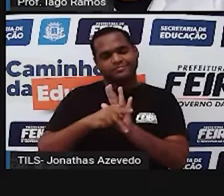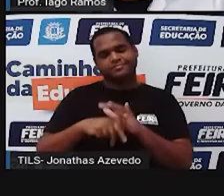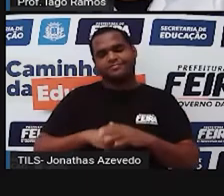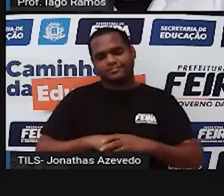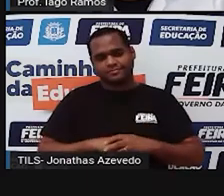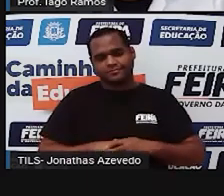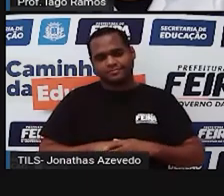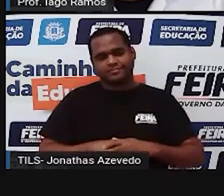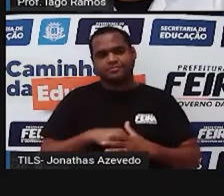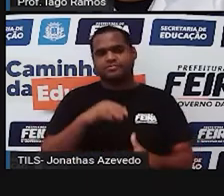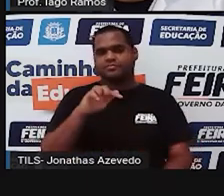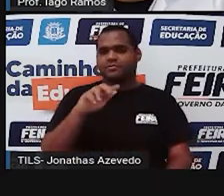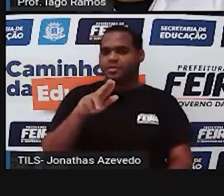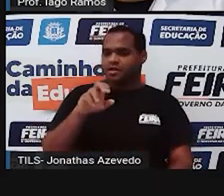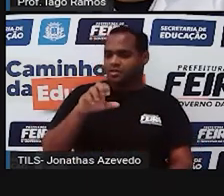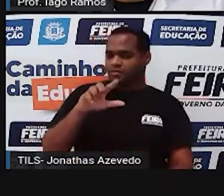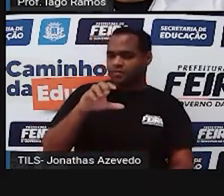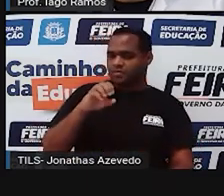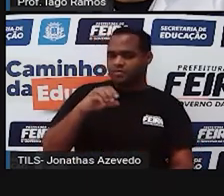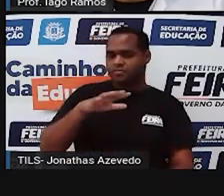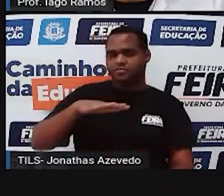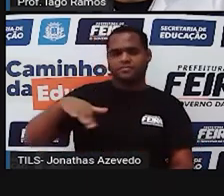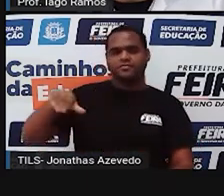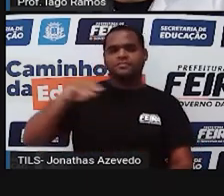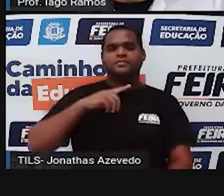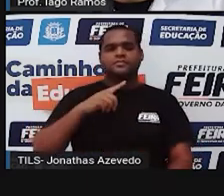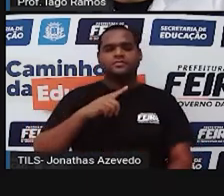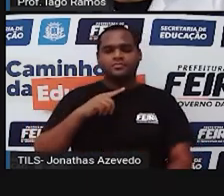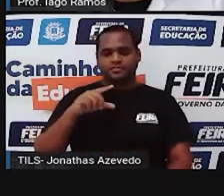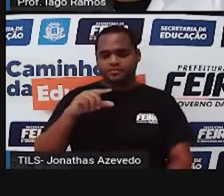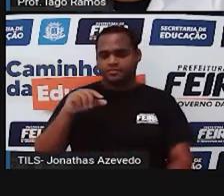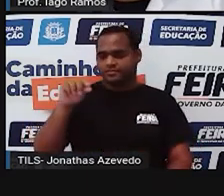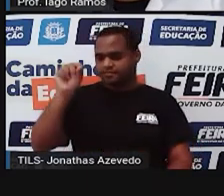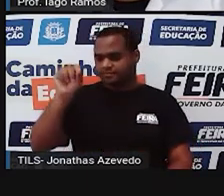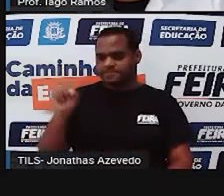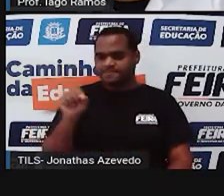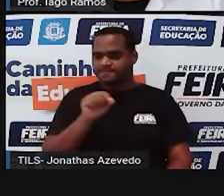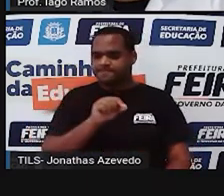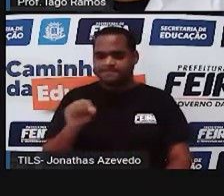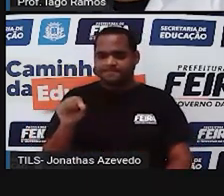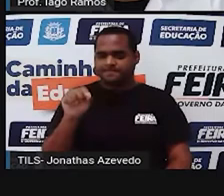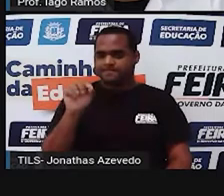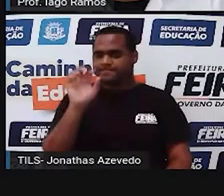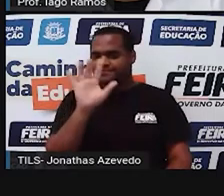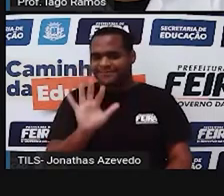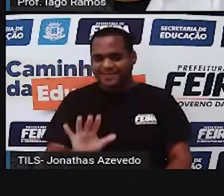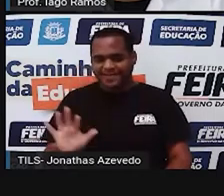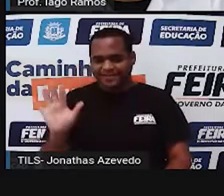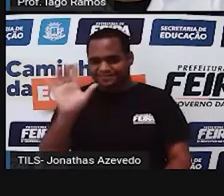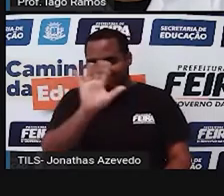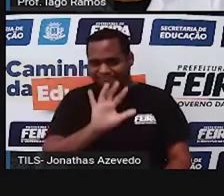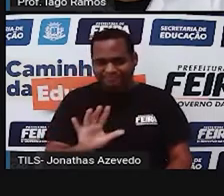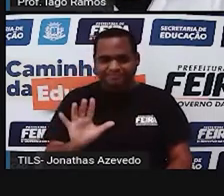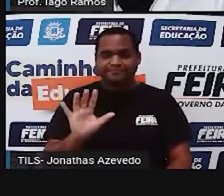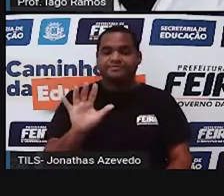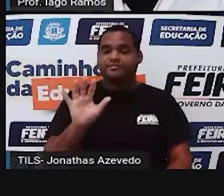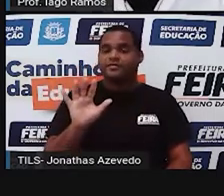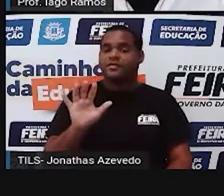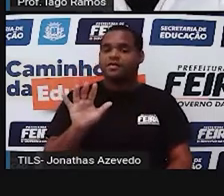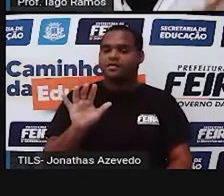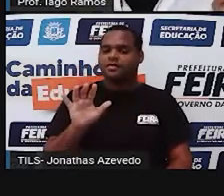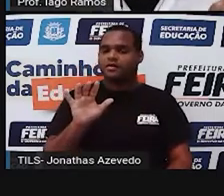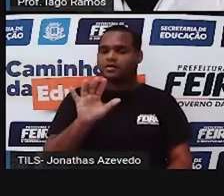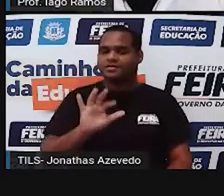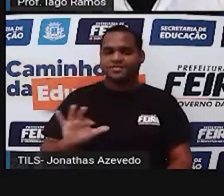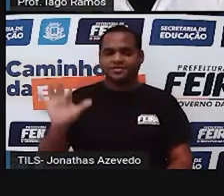é toda essa região aqui, pintada, né? É a região que forma a abertura